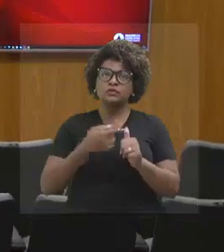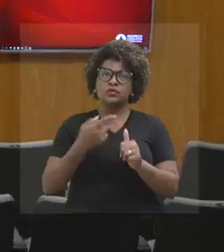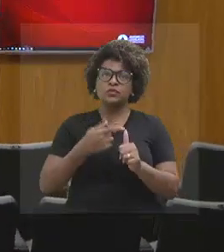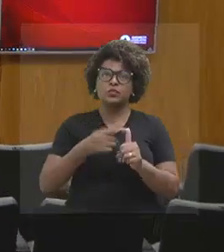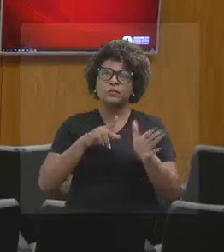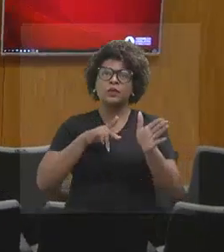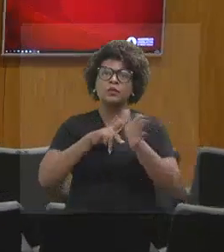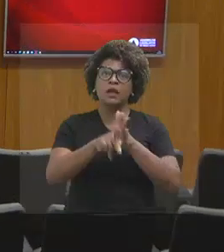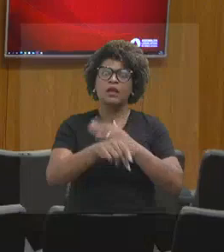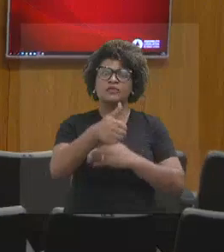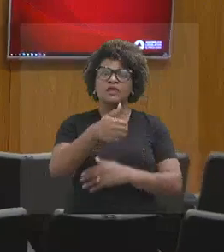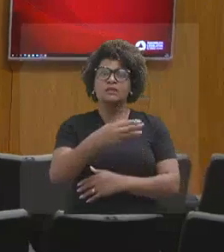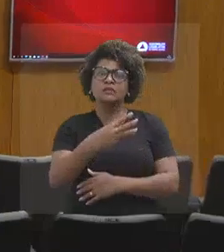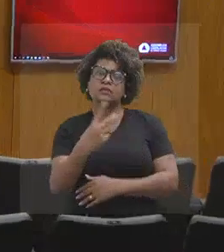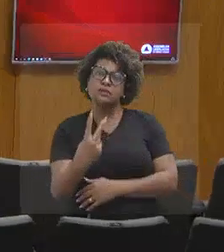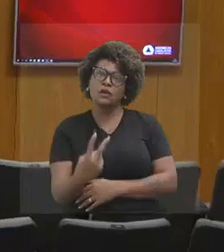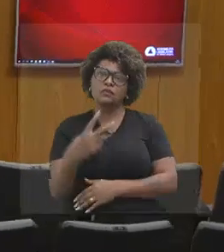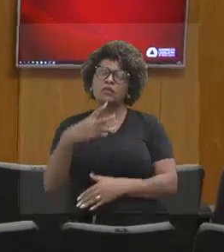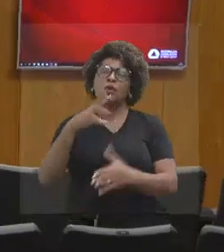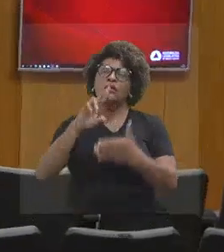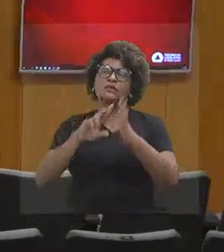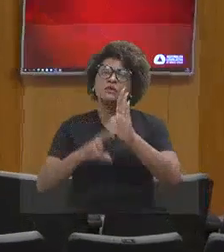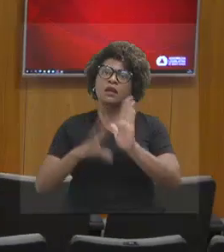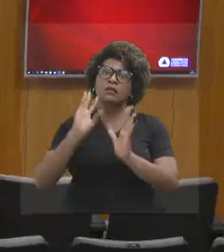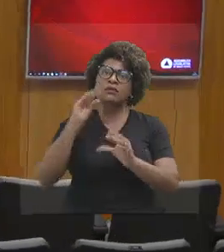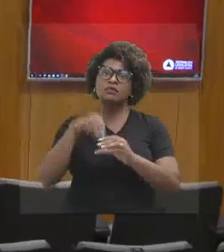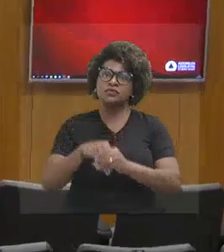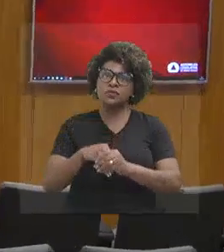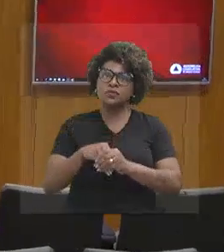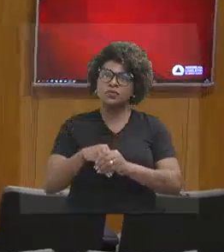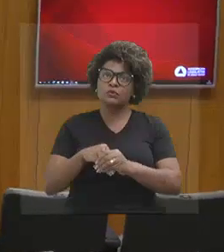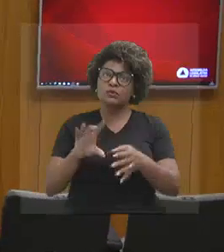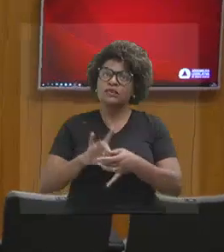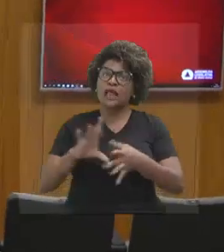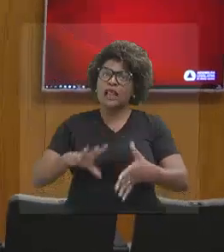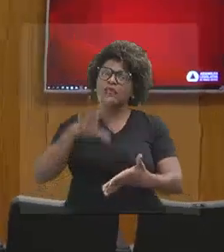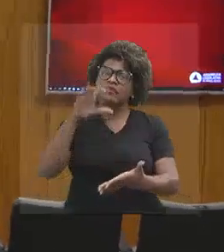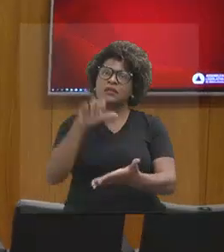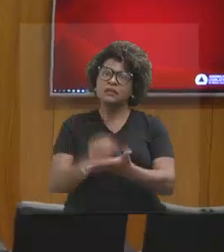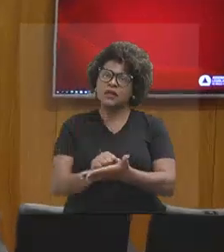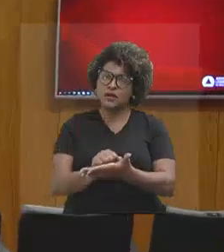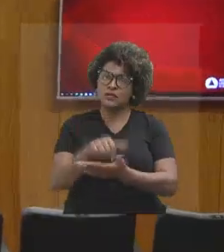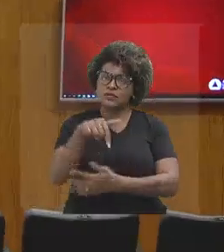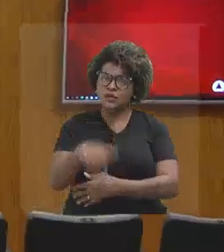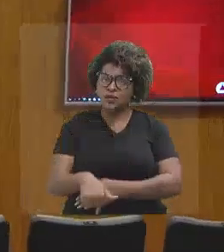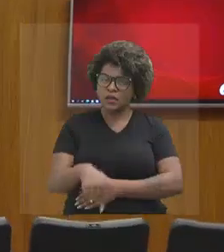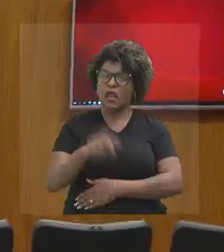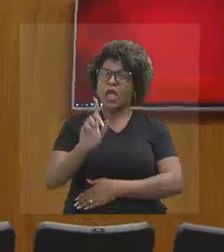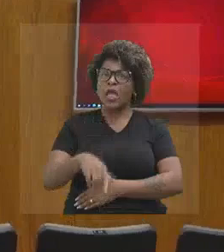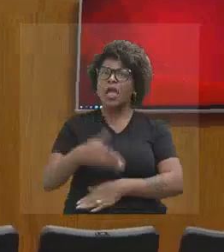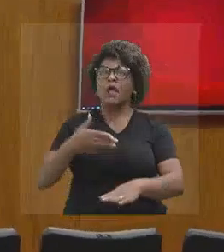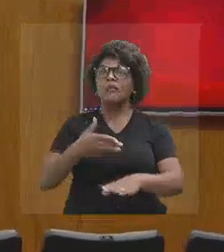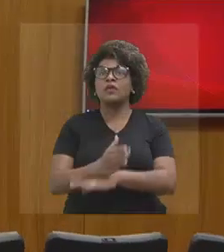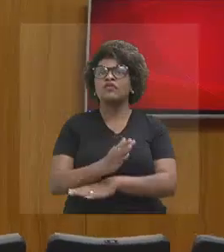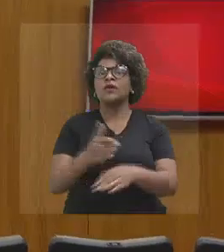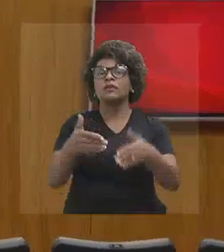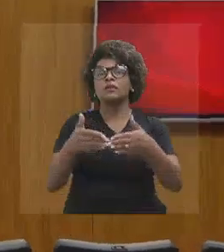132 do Regimento Interno, dispensa a leitura da área da reunião anterior, considera aprovada e solicita a sua subscrição.